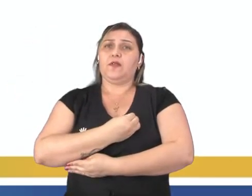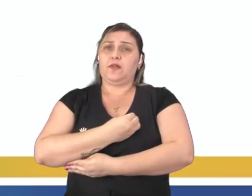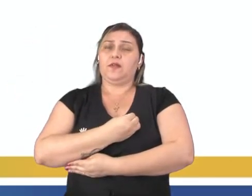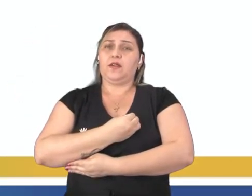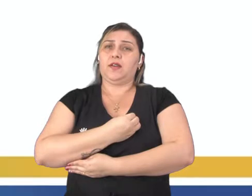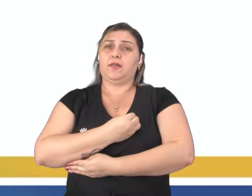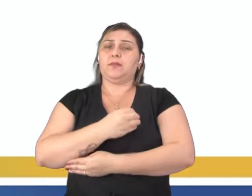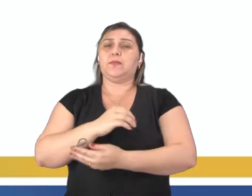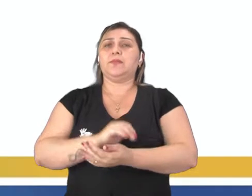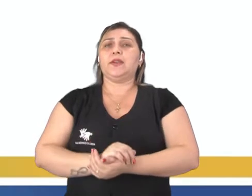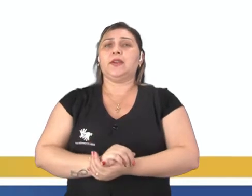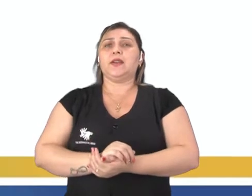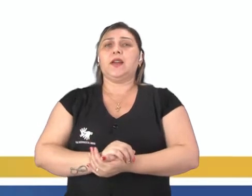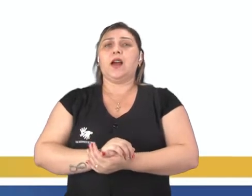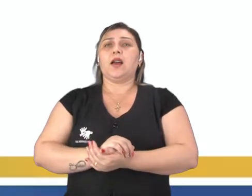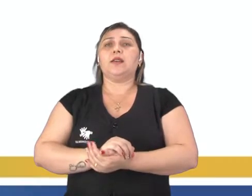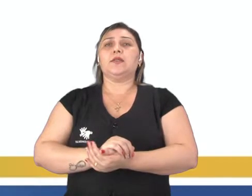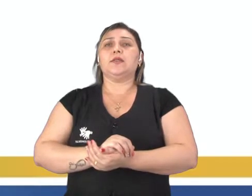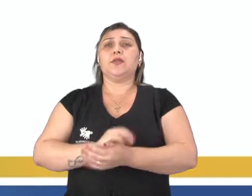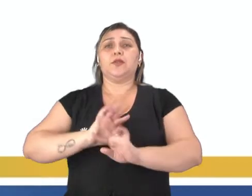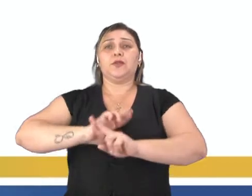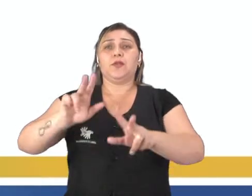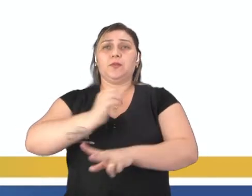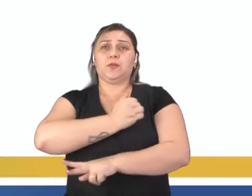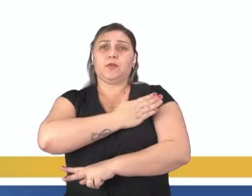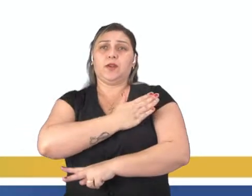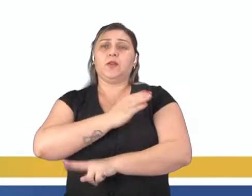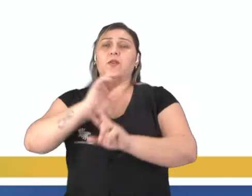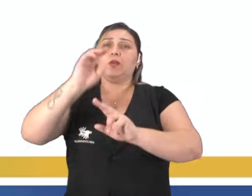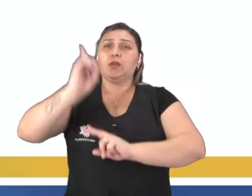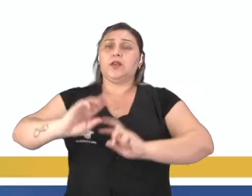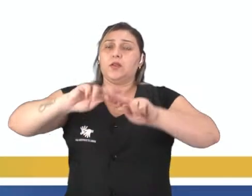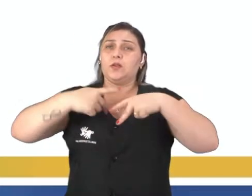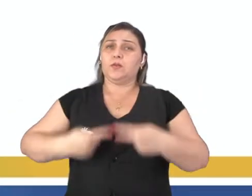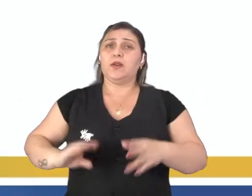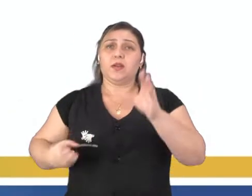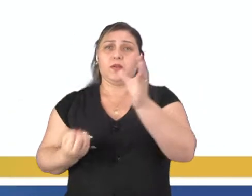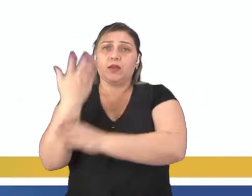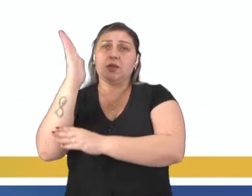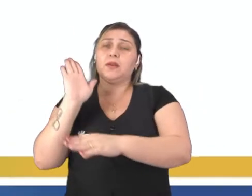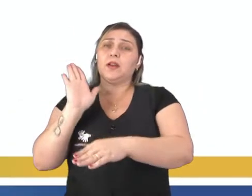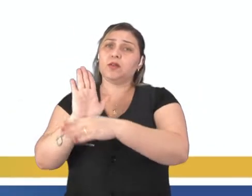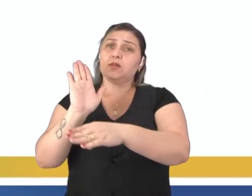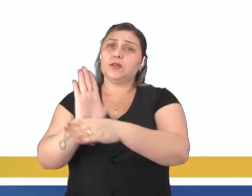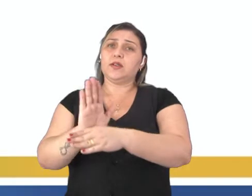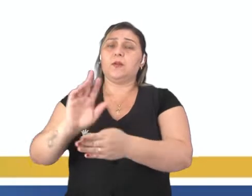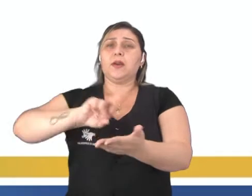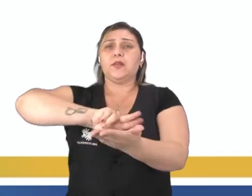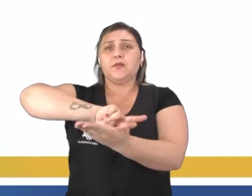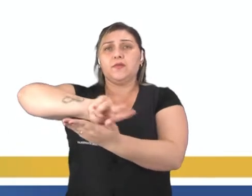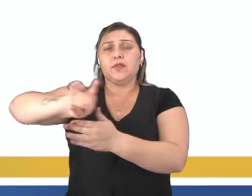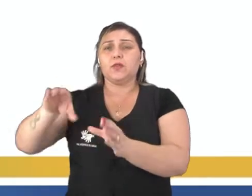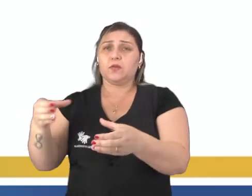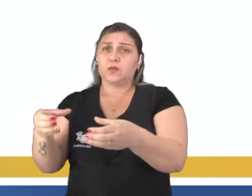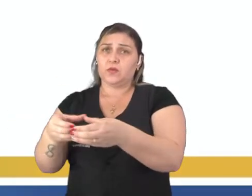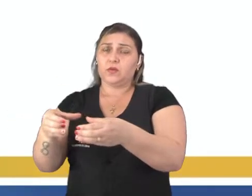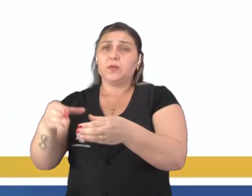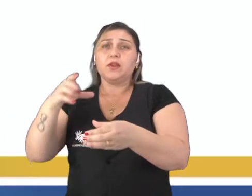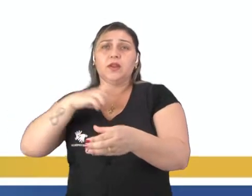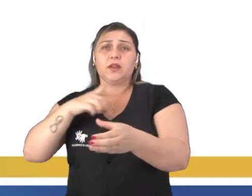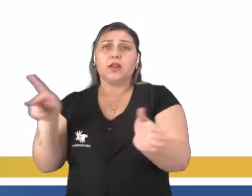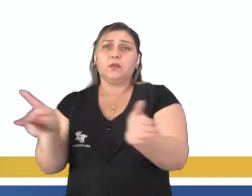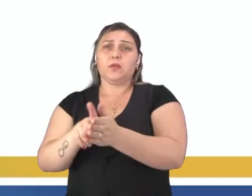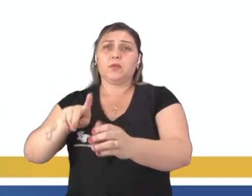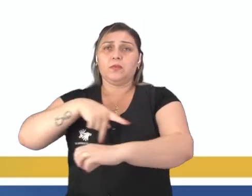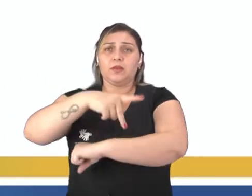sociedade. Os direitos humanos surgem, então, como uma forma de amparar os mais diversos grupos que habitam o nosso país,